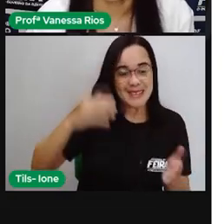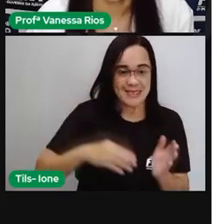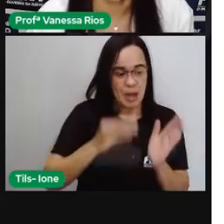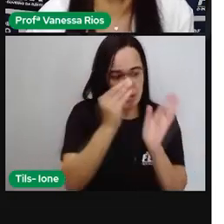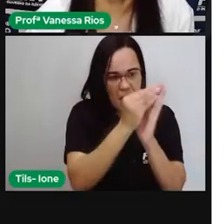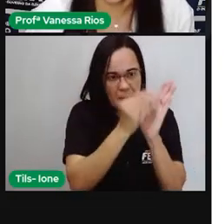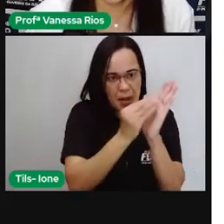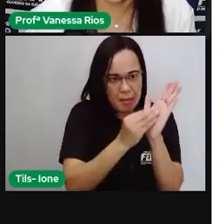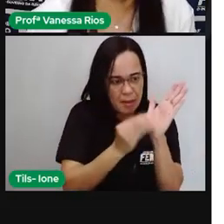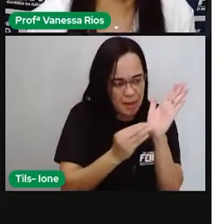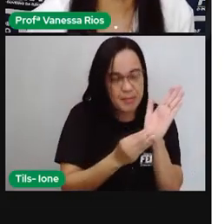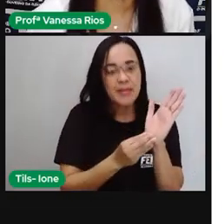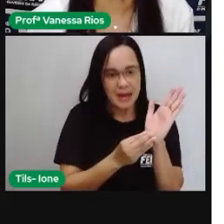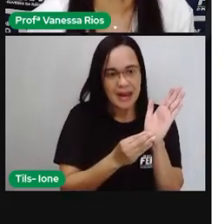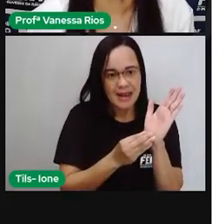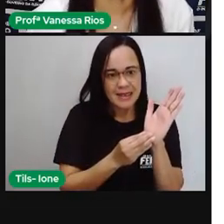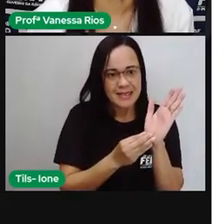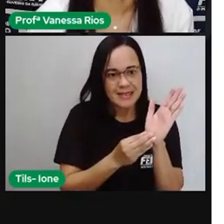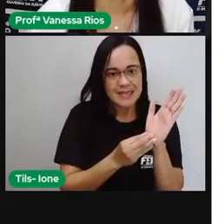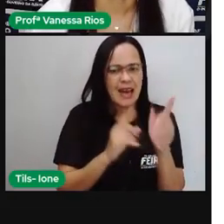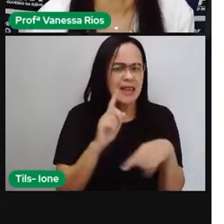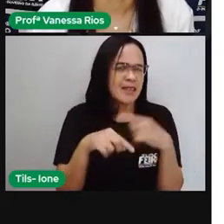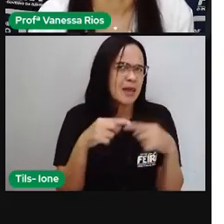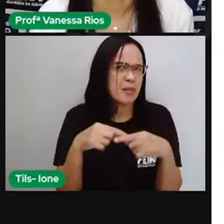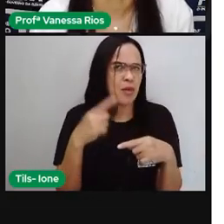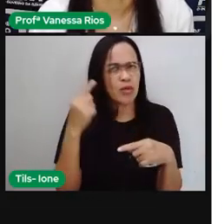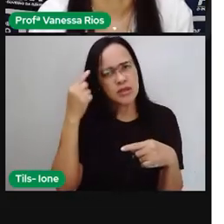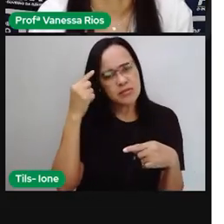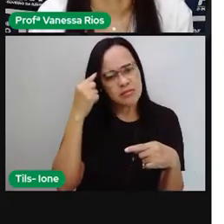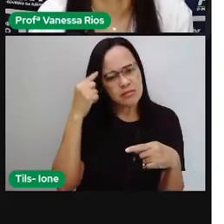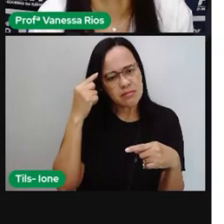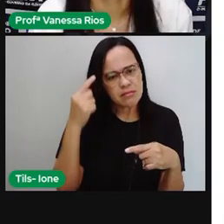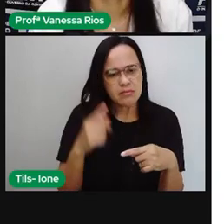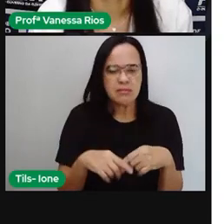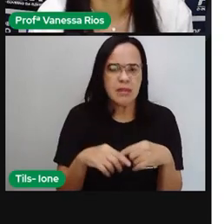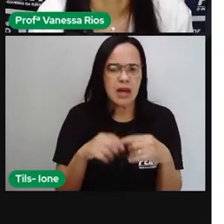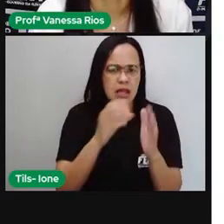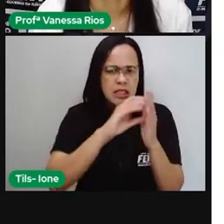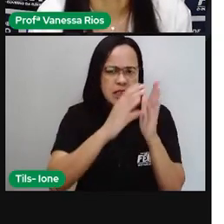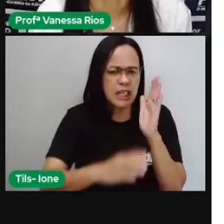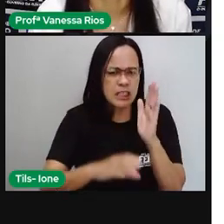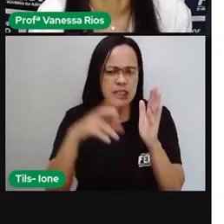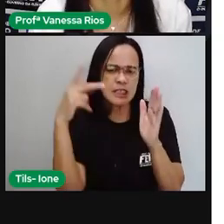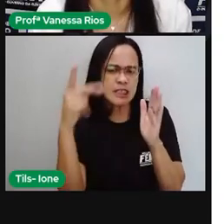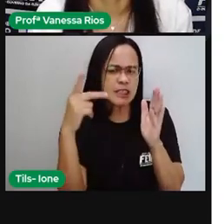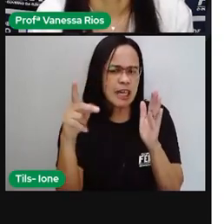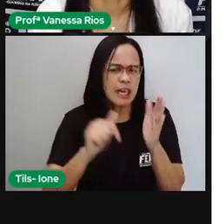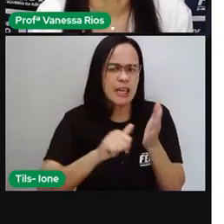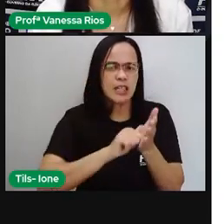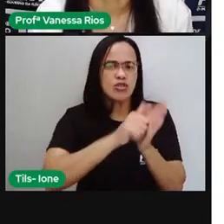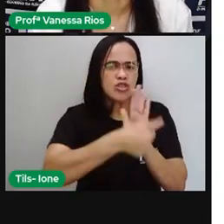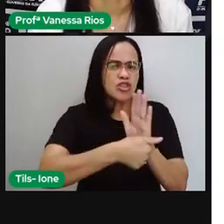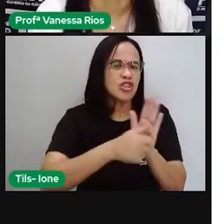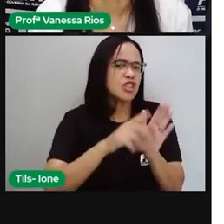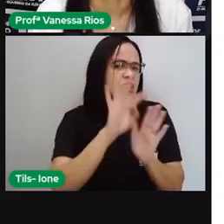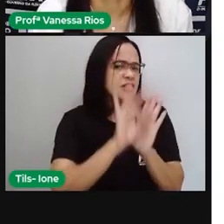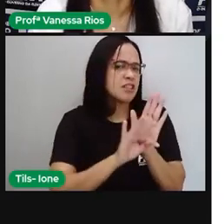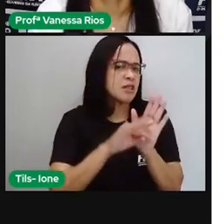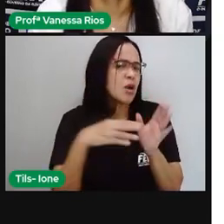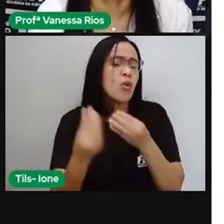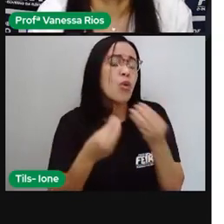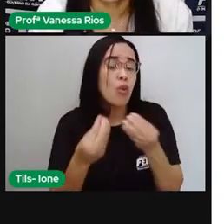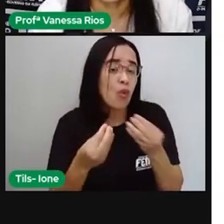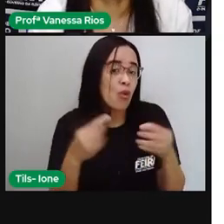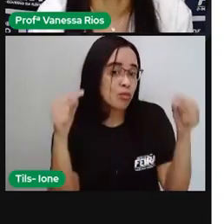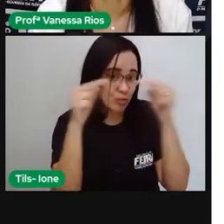que vocês acharam interessante em relação às características desse gênero textual pra que vocês possam